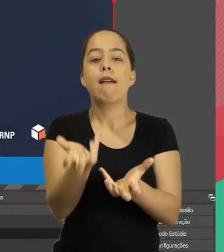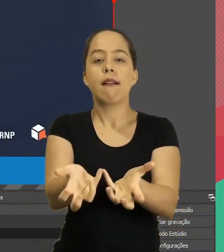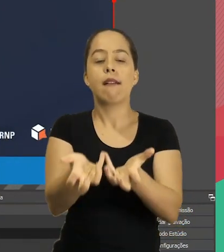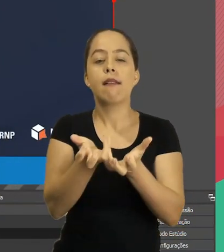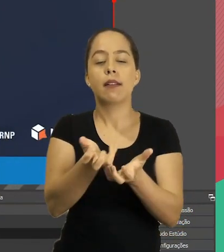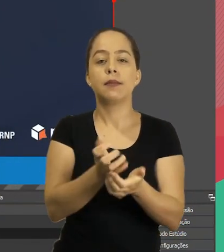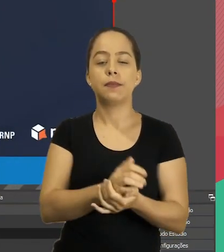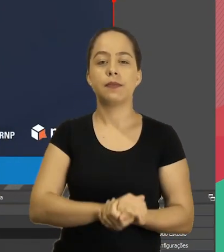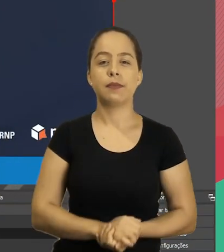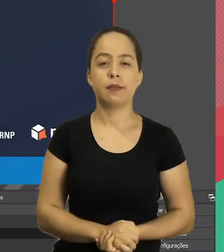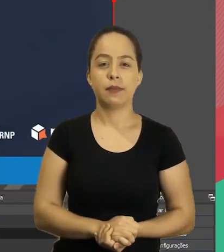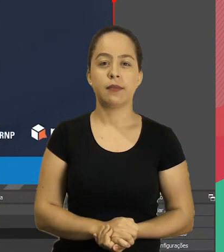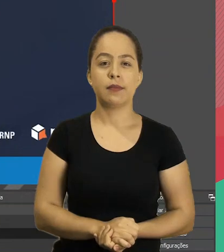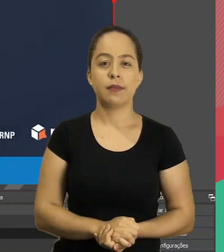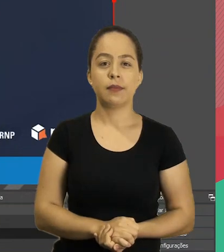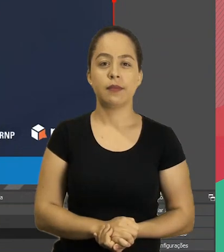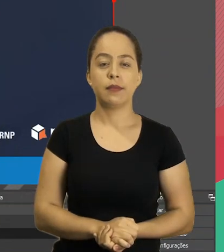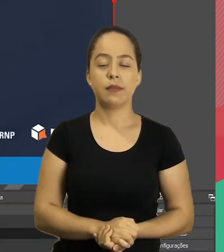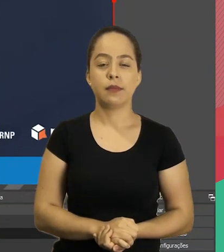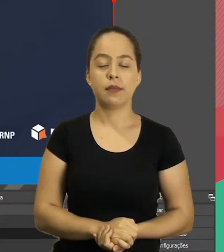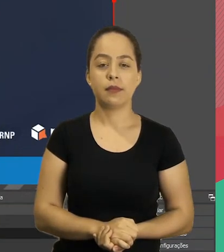ficar do jeito que a gente quer.